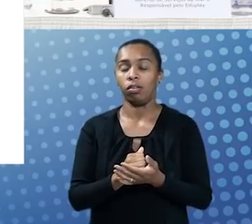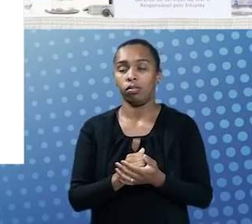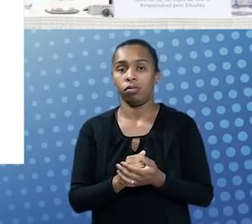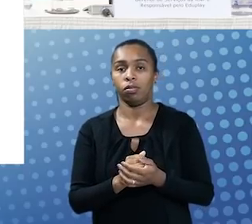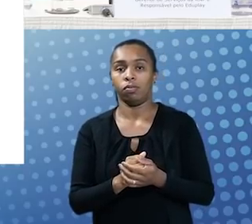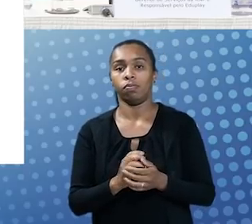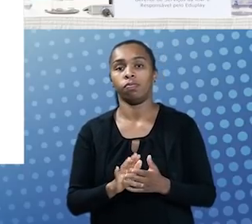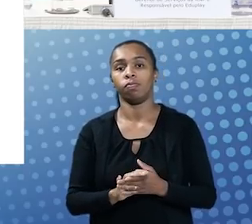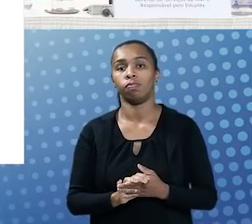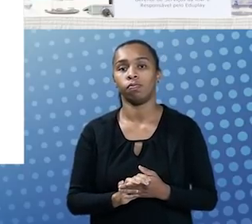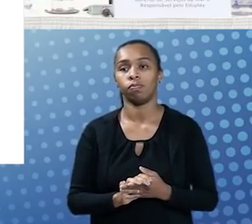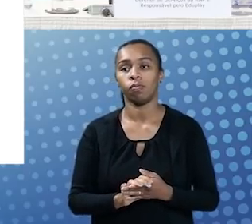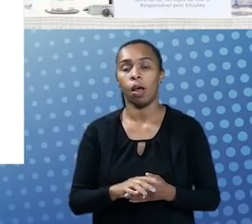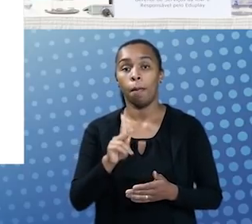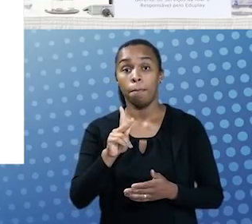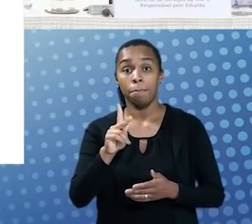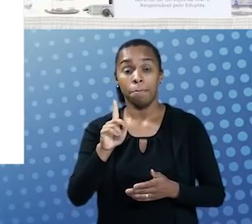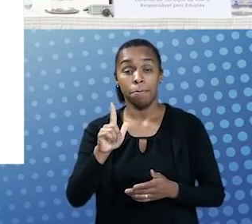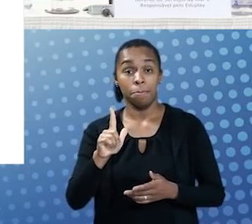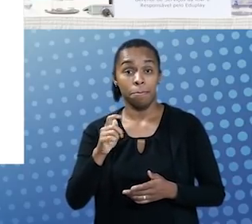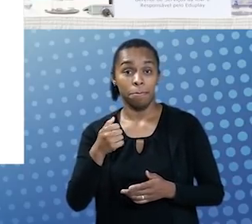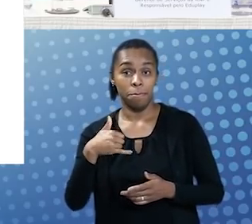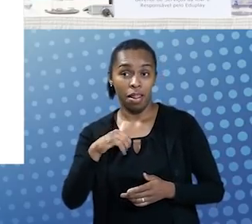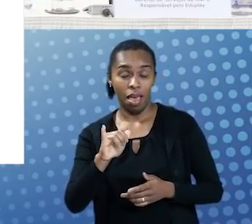player. Esse player também vai permitir